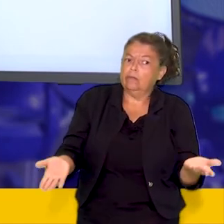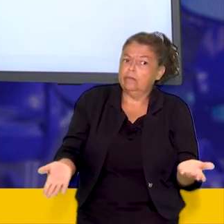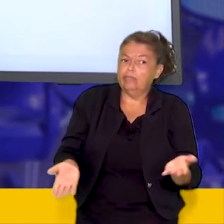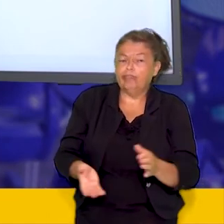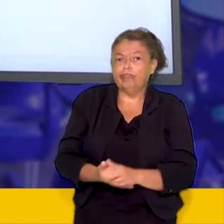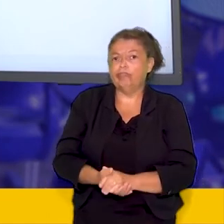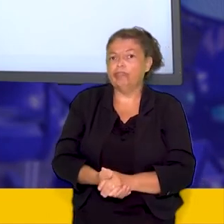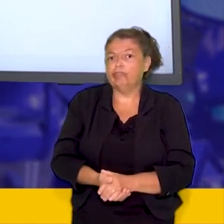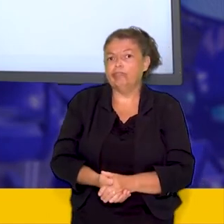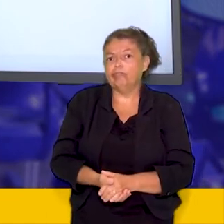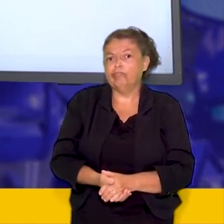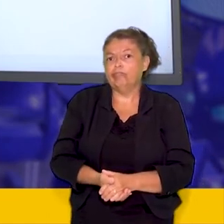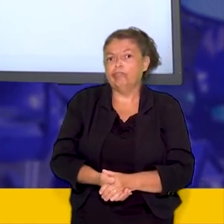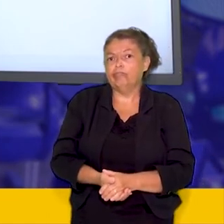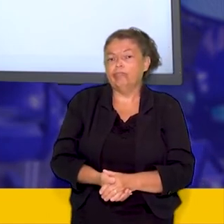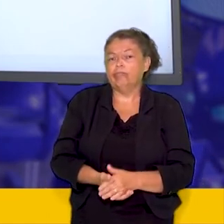chegou